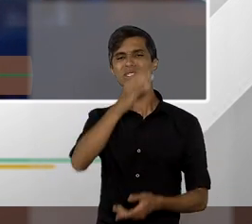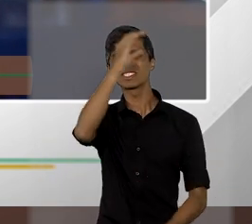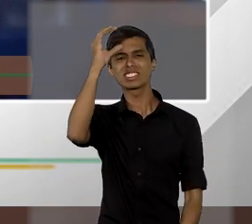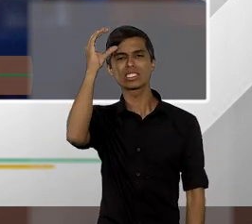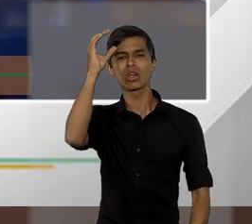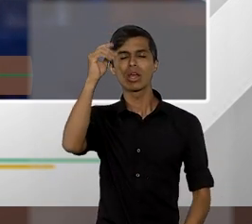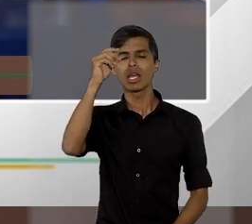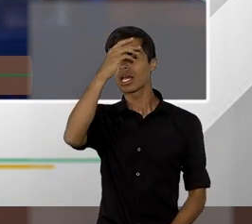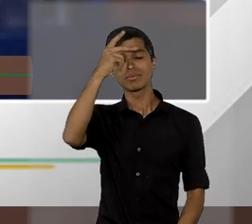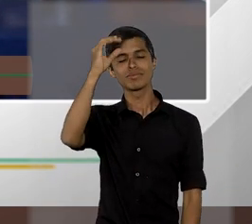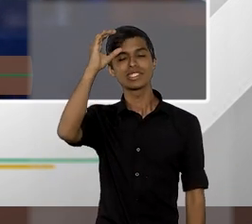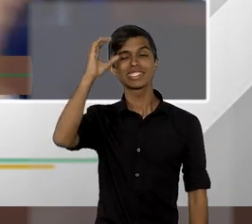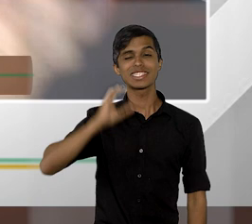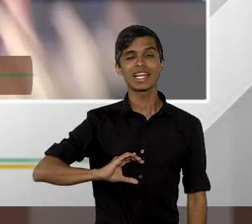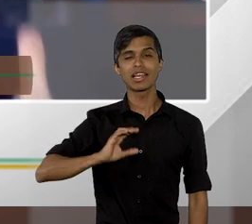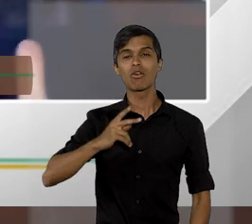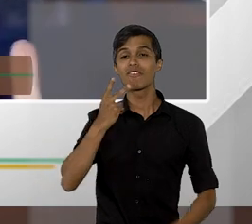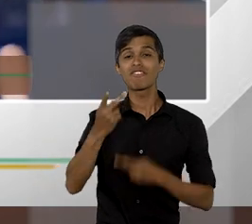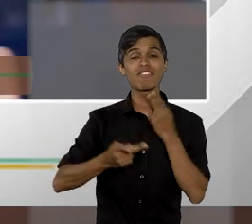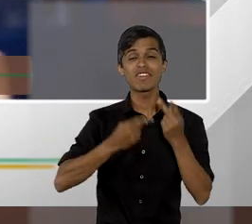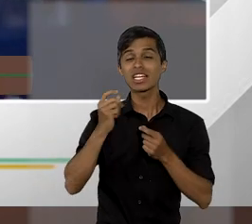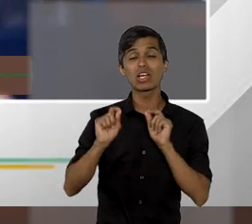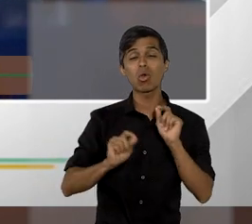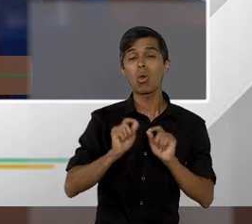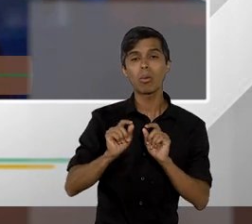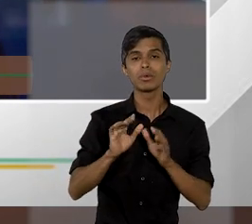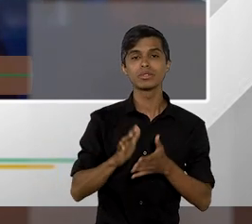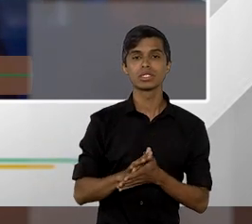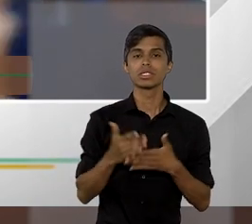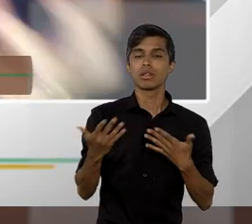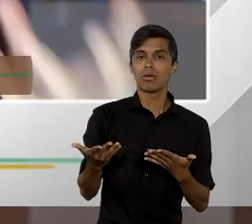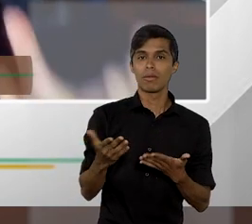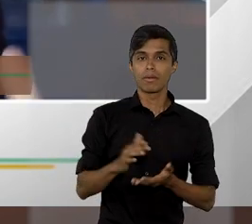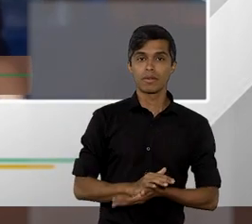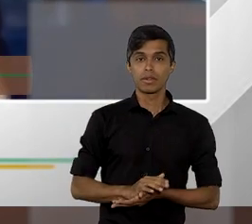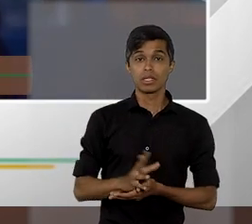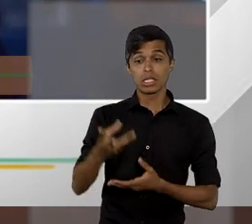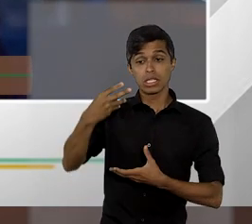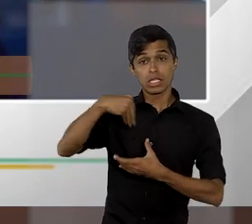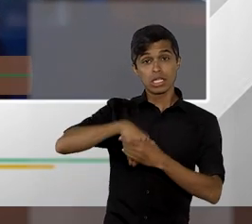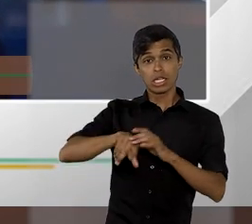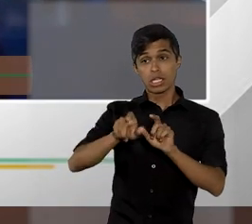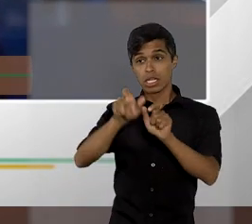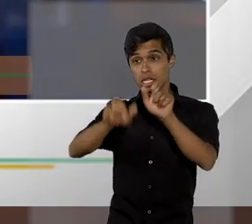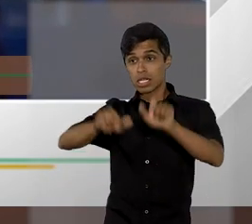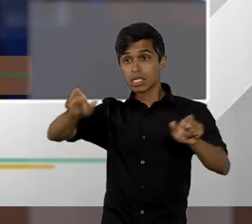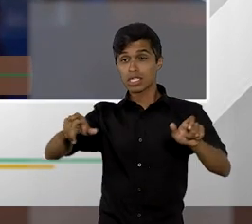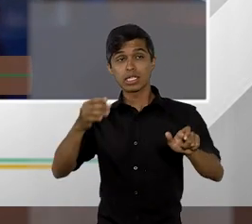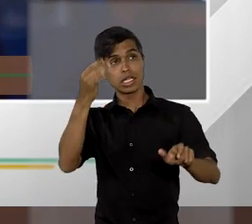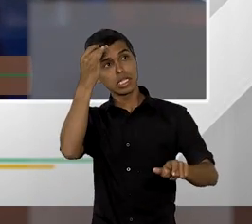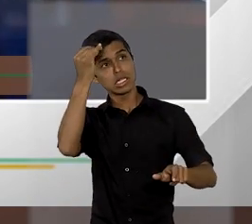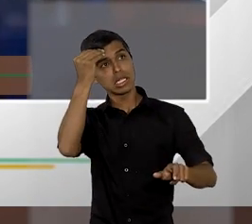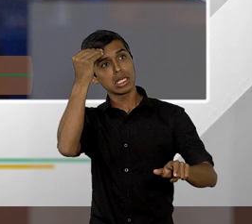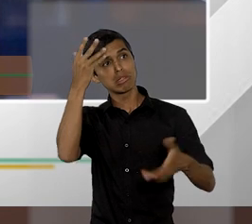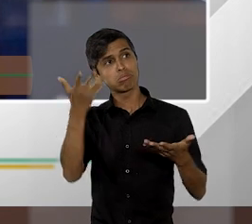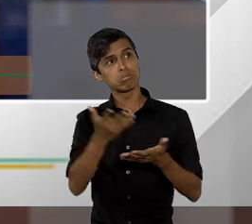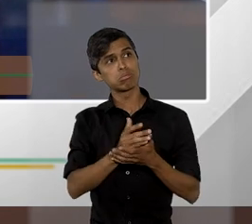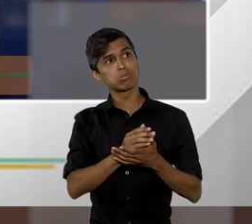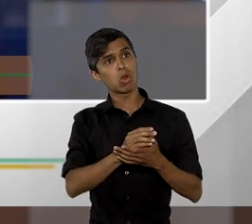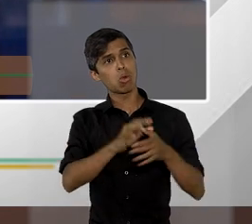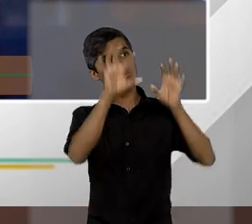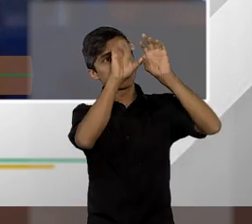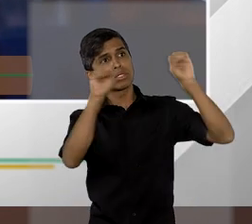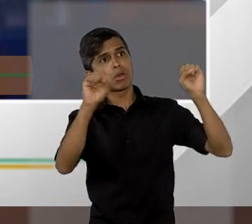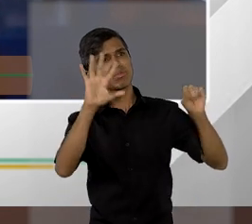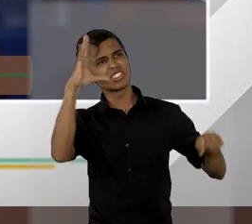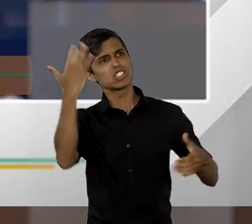instaurou-se, eu diria assim, no íntimo da sociedade, essa ideia de que é um tribunal para resolver